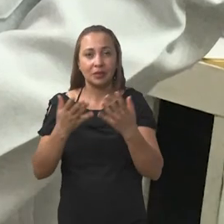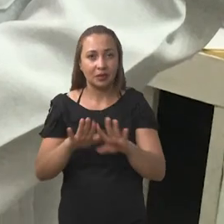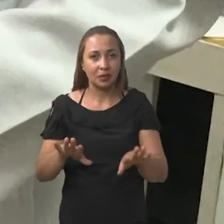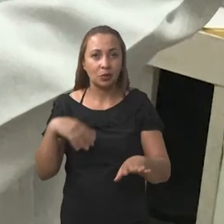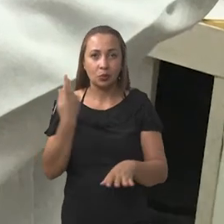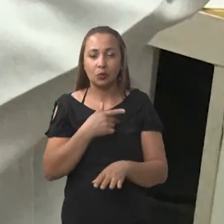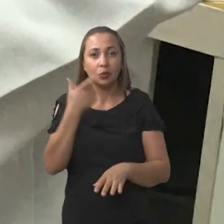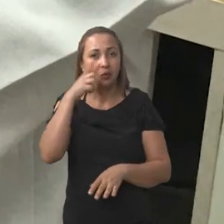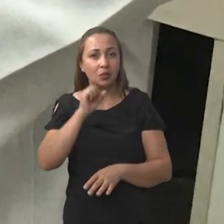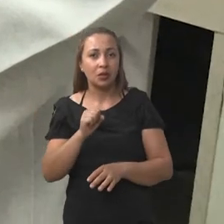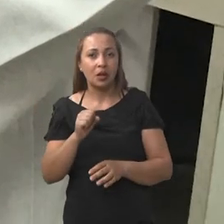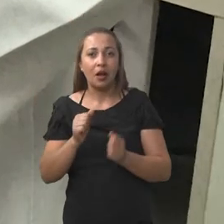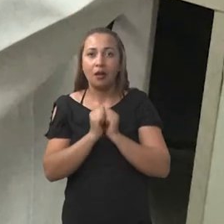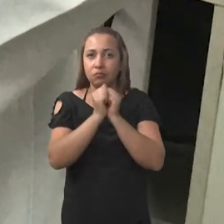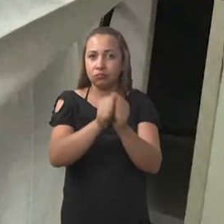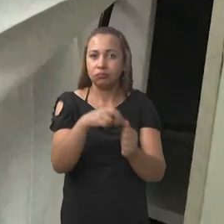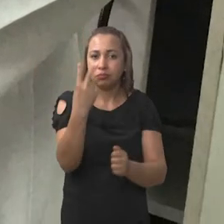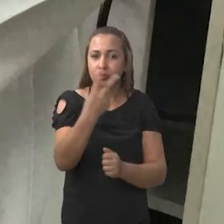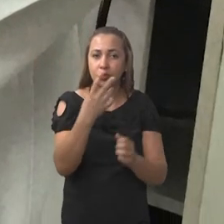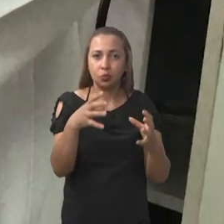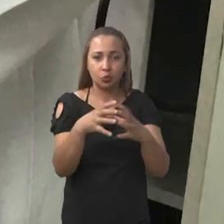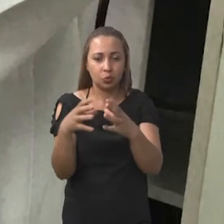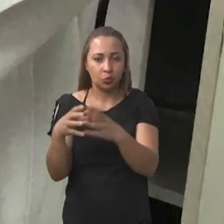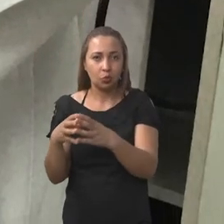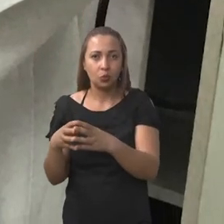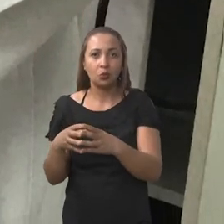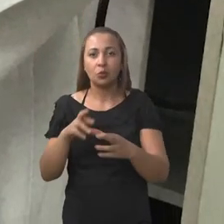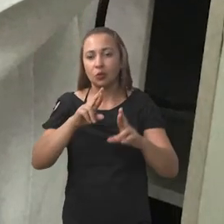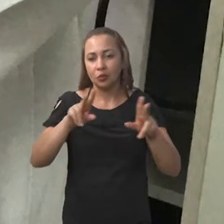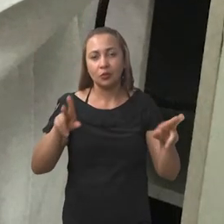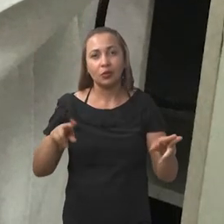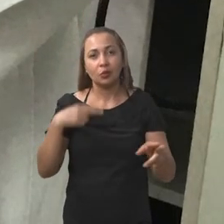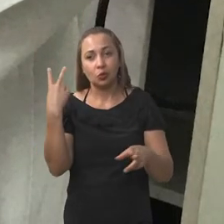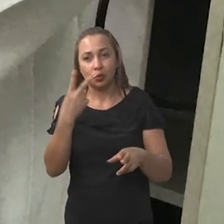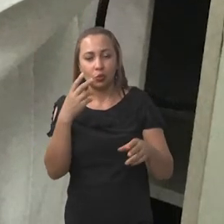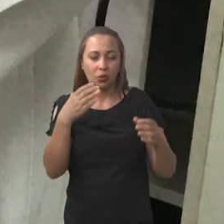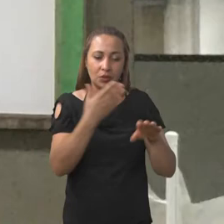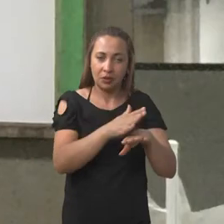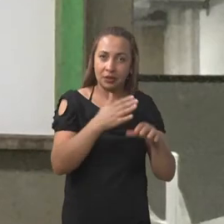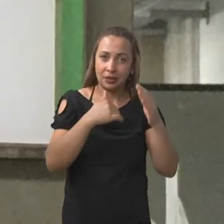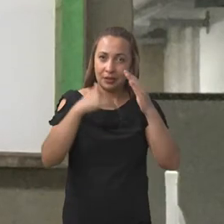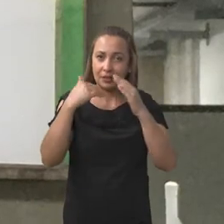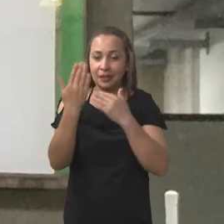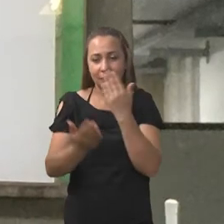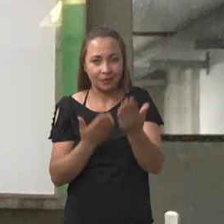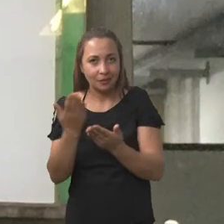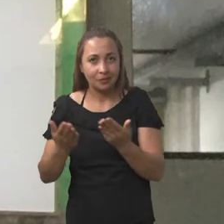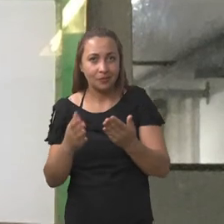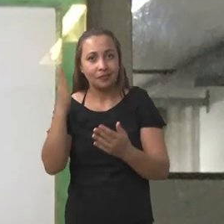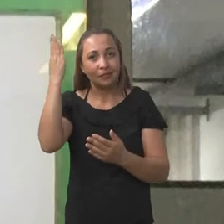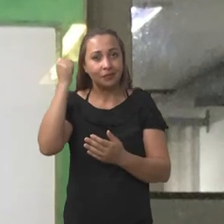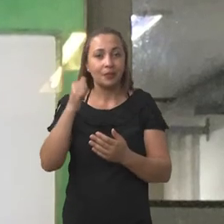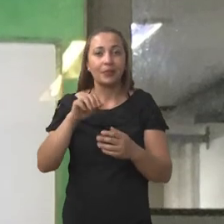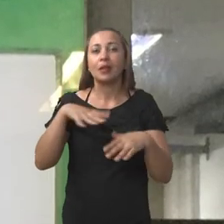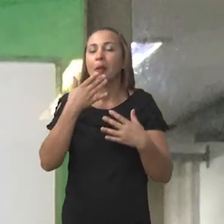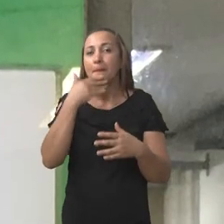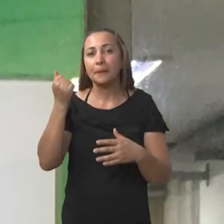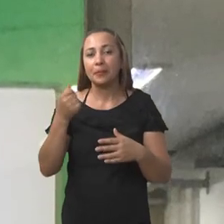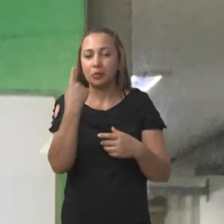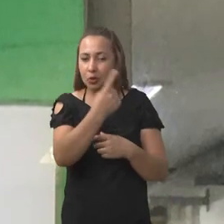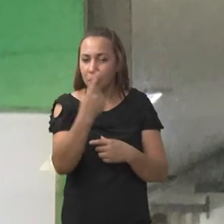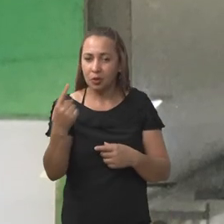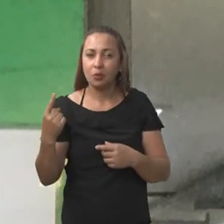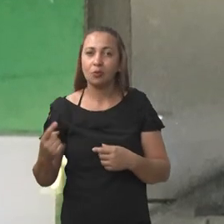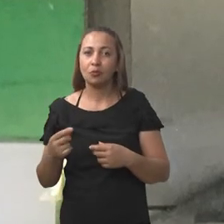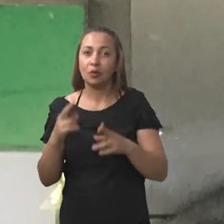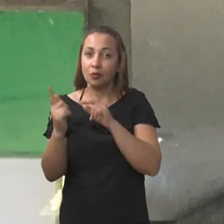acompanhar dois grupos diferentes, com dois tratamentos, e saber a eficácia de cada um. Isso também vai gerar